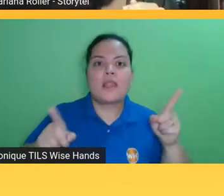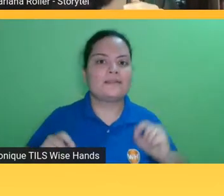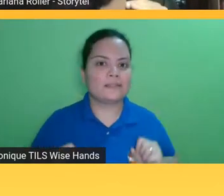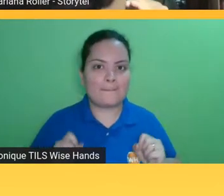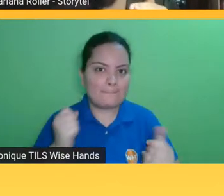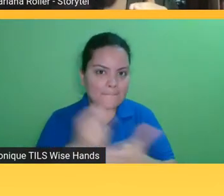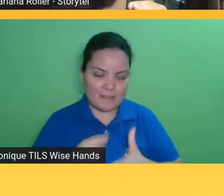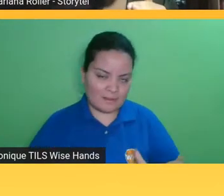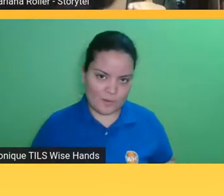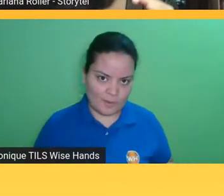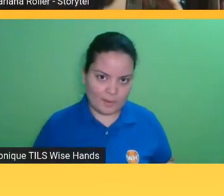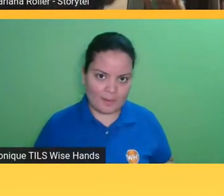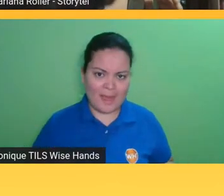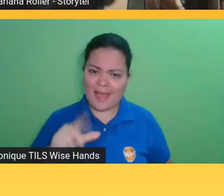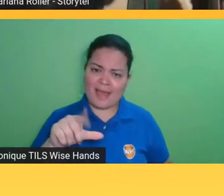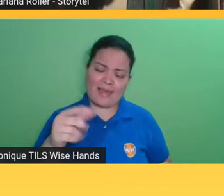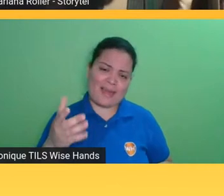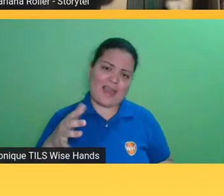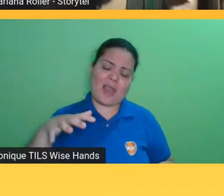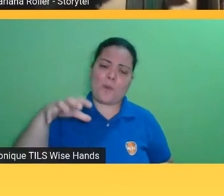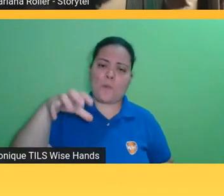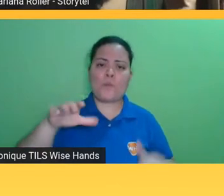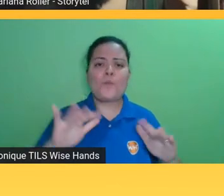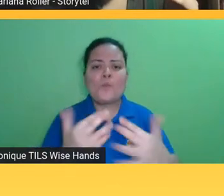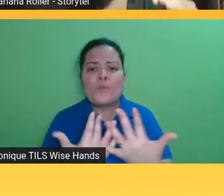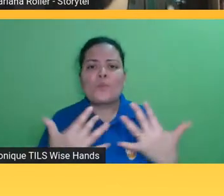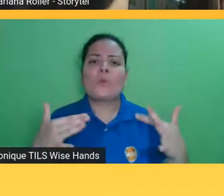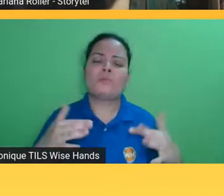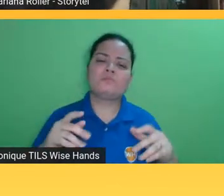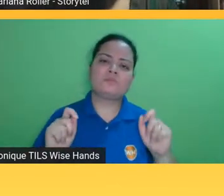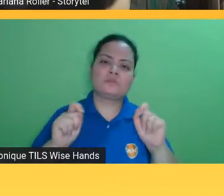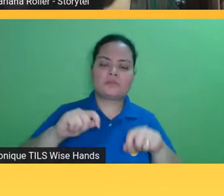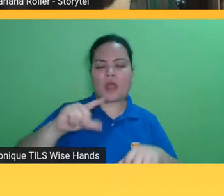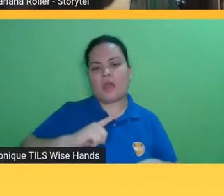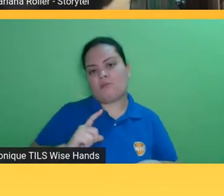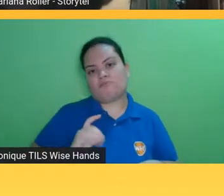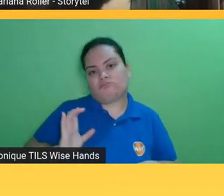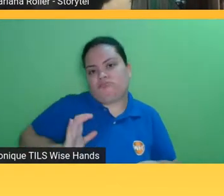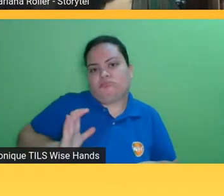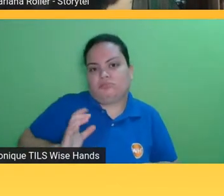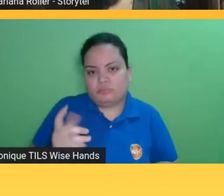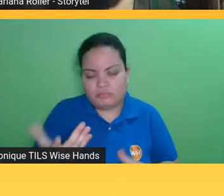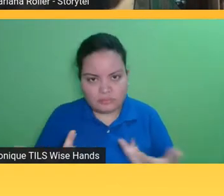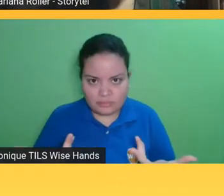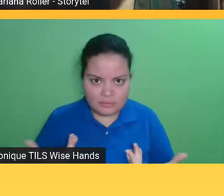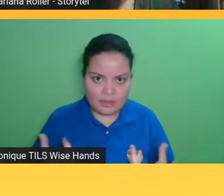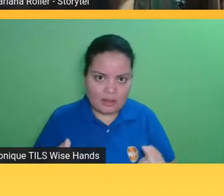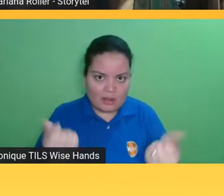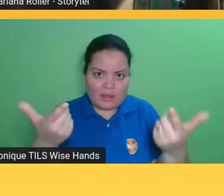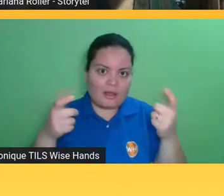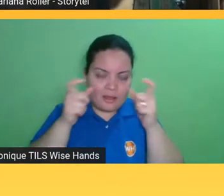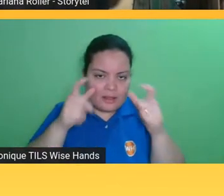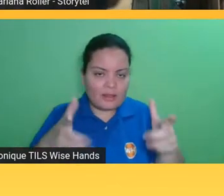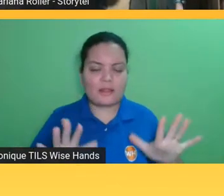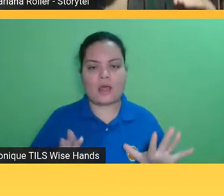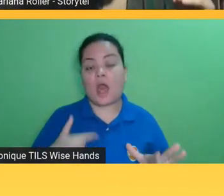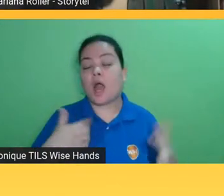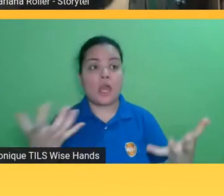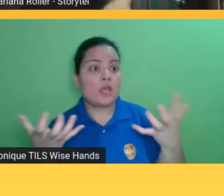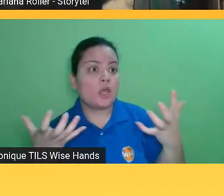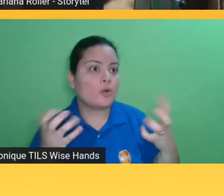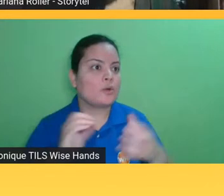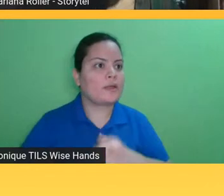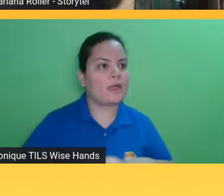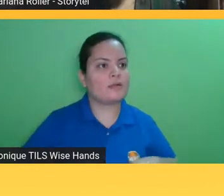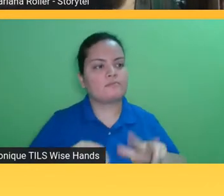baixas nunca tiveram acesso a isso então o a gente tem agora é as classes mais altas continuam é ah meu Deus eu gosto de Stranger